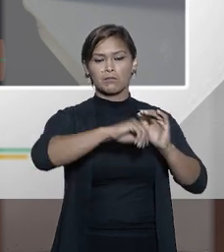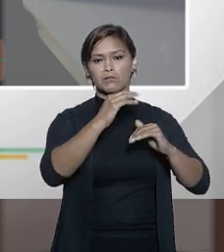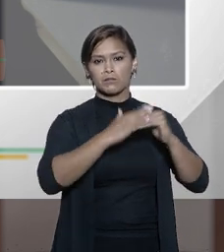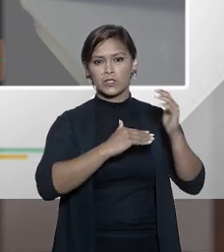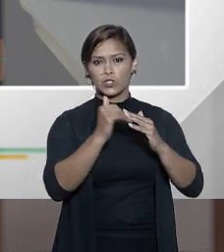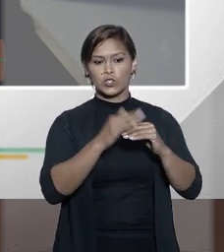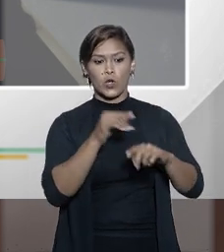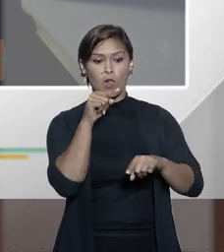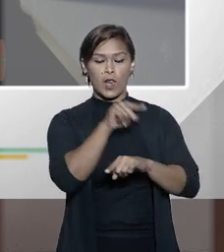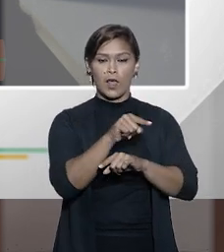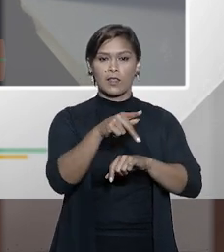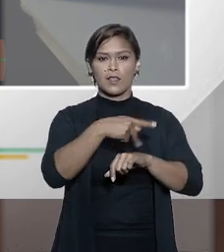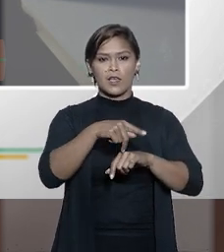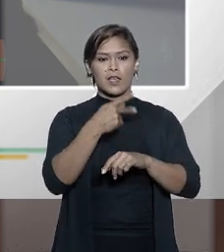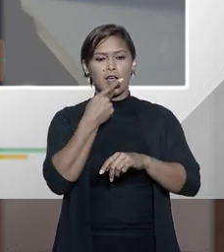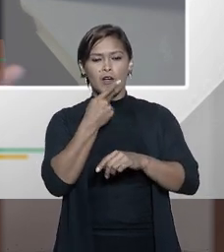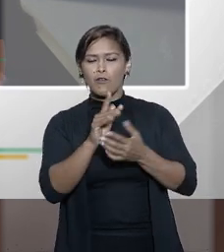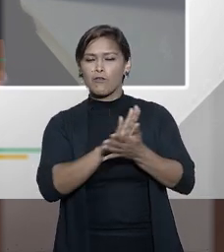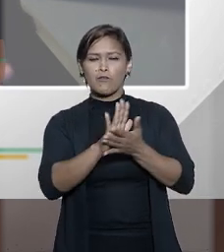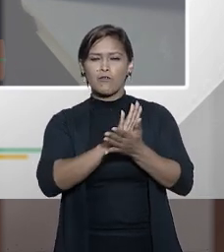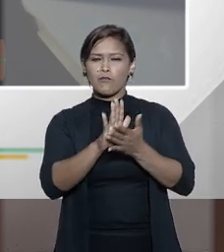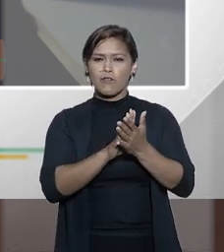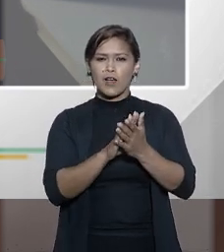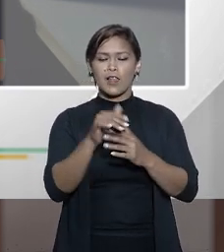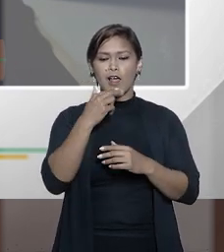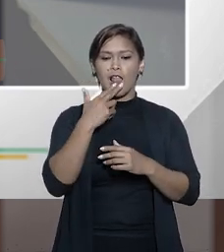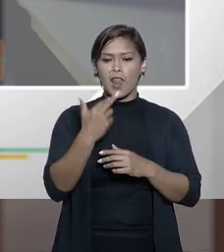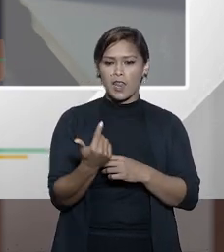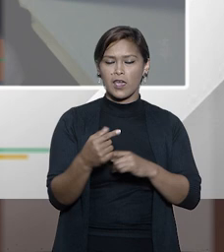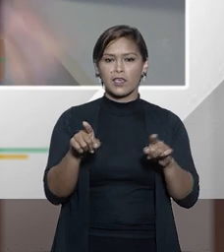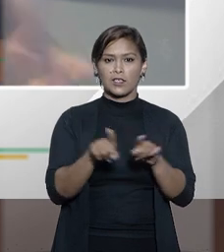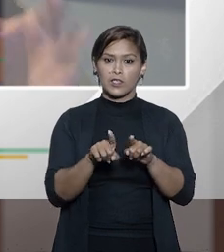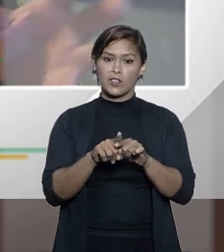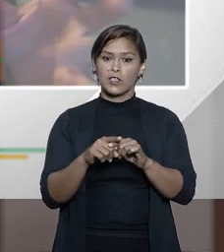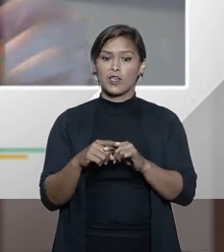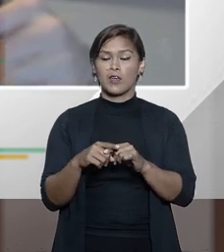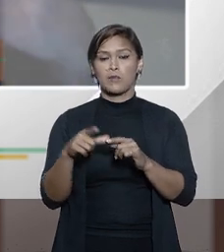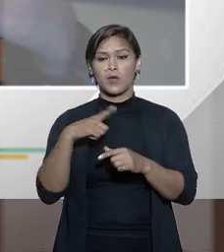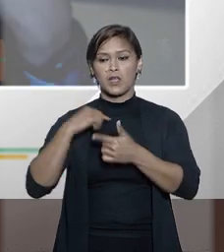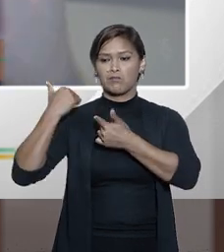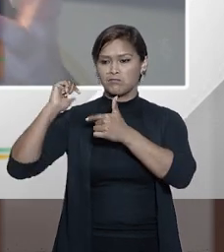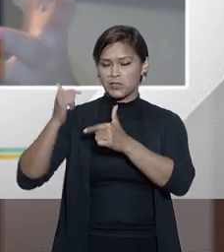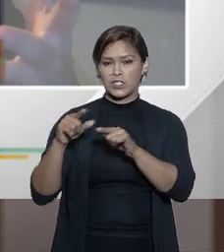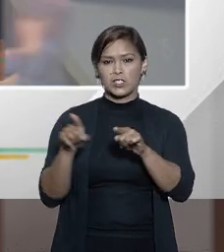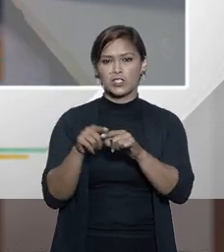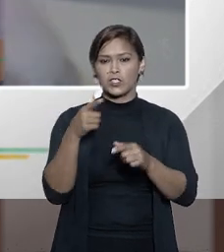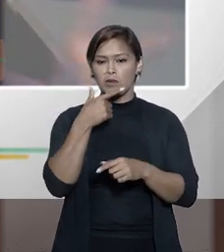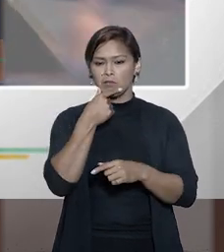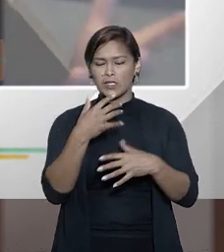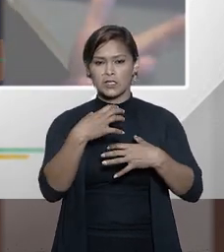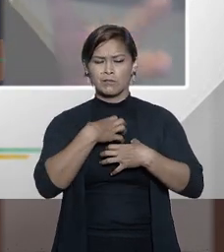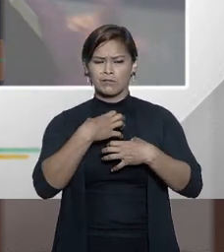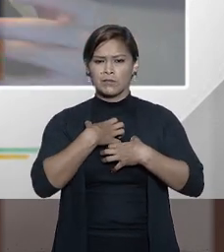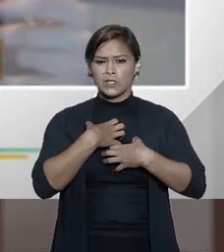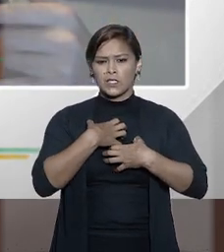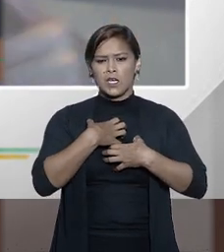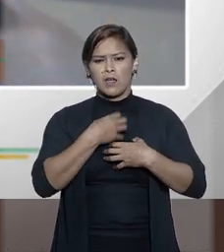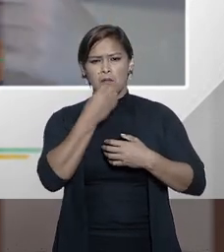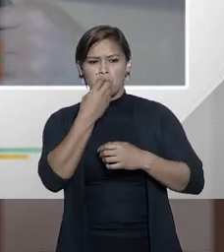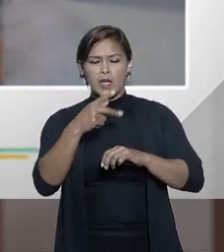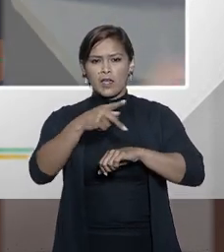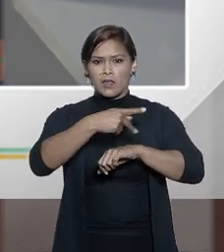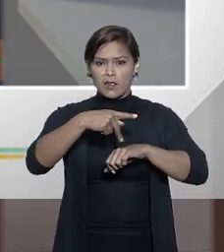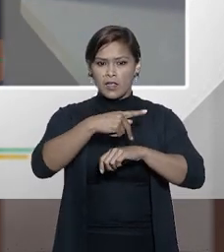esse camarada ele não fala japonês direito ele não se sente embora seja descendente de japonês ele não se sente bem inteiramente bem no